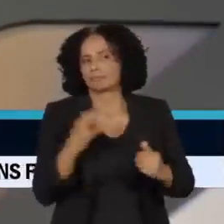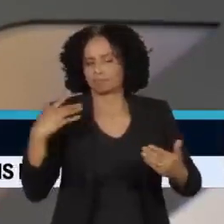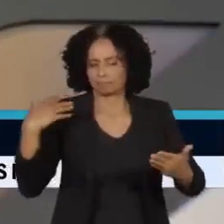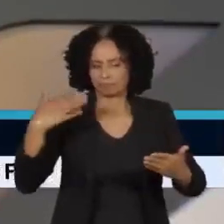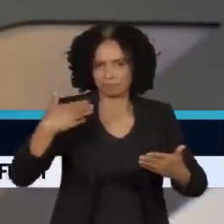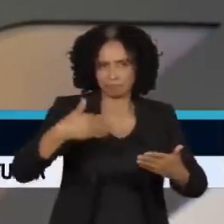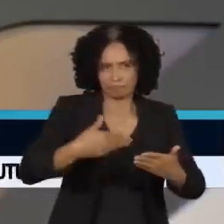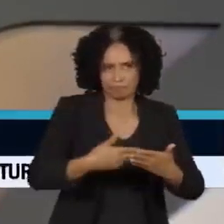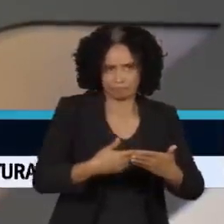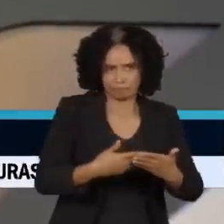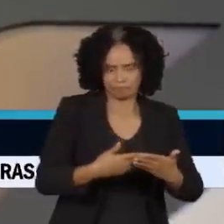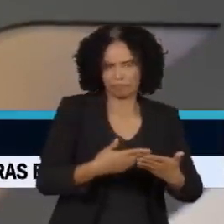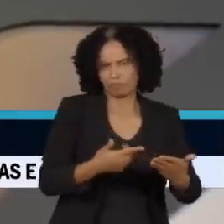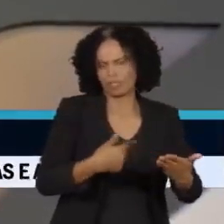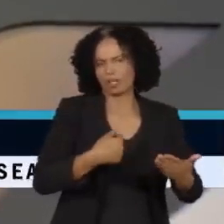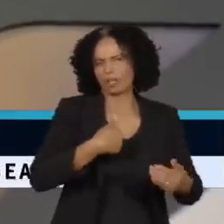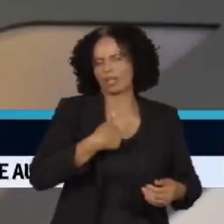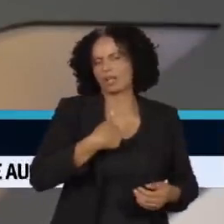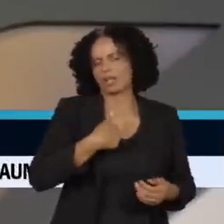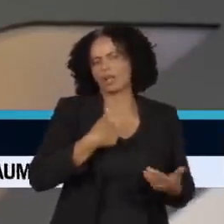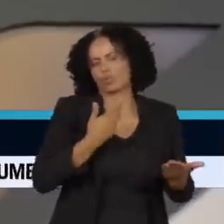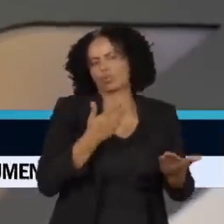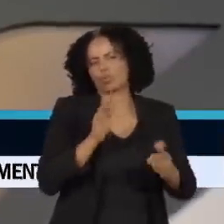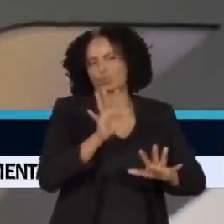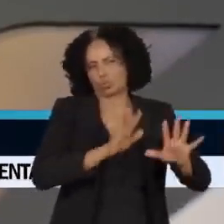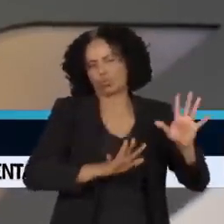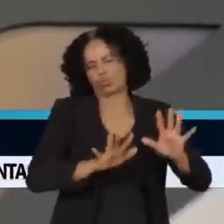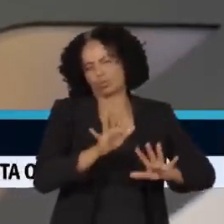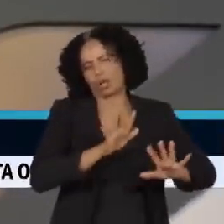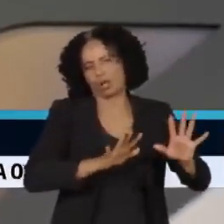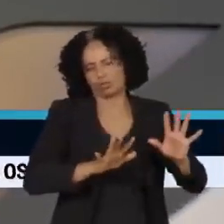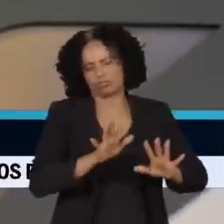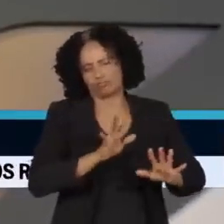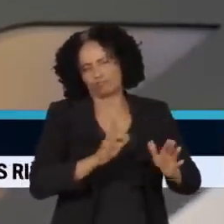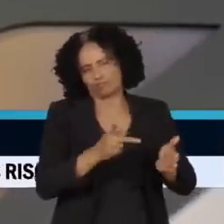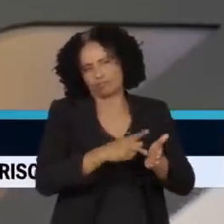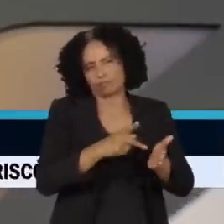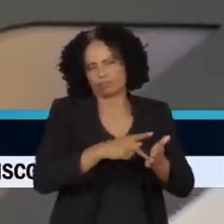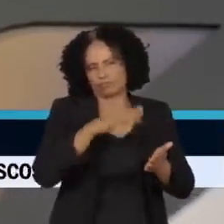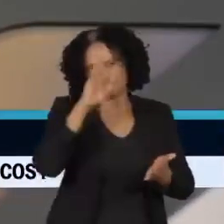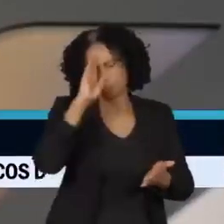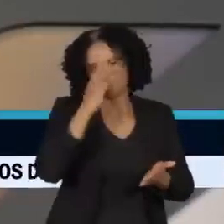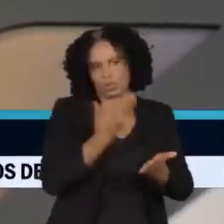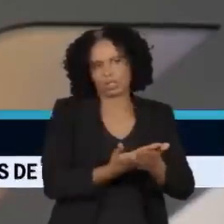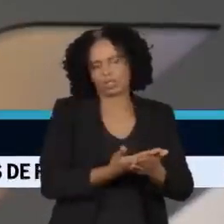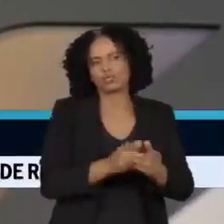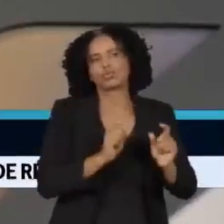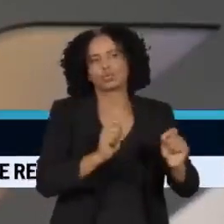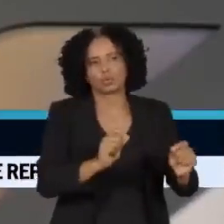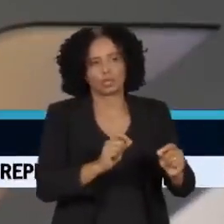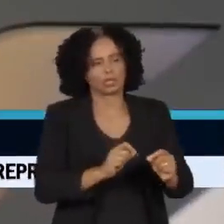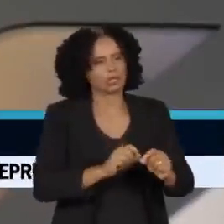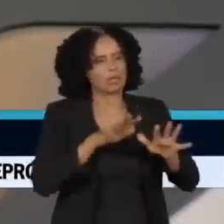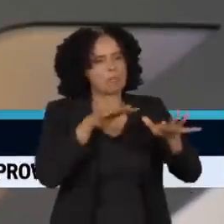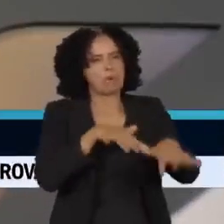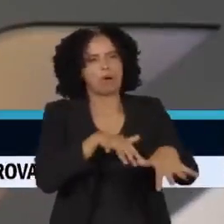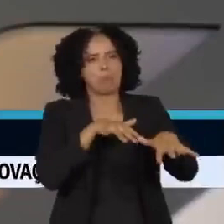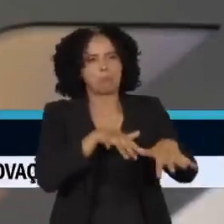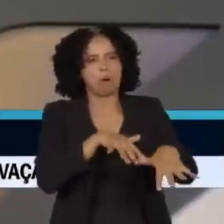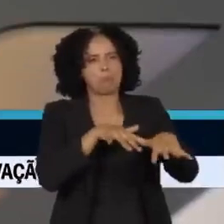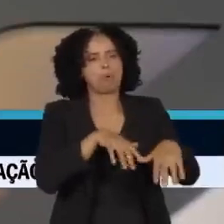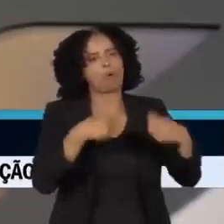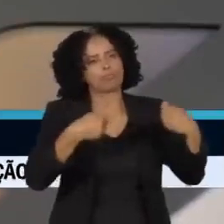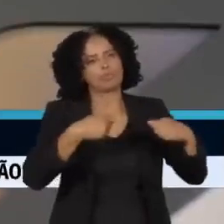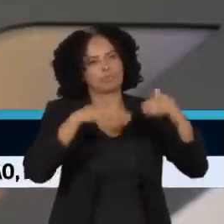eu creio que... Eu tenho muito cuidado com essa questão, porque eu acho que toda manifestação precisa ser